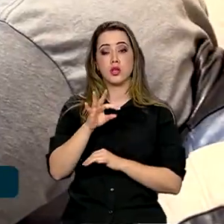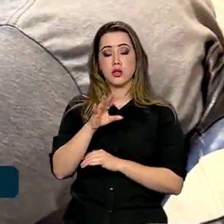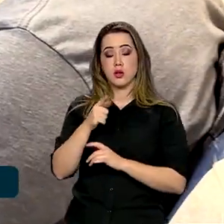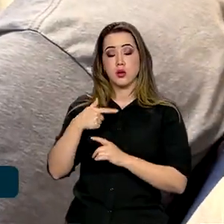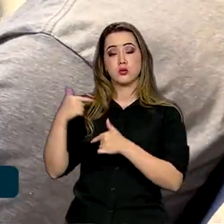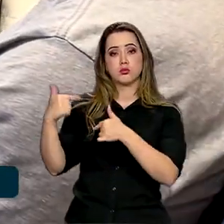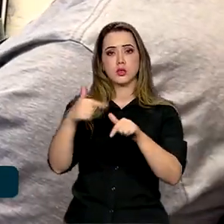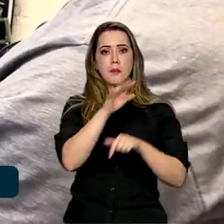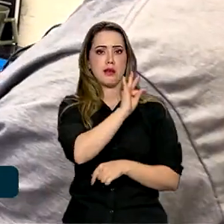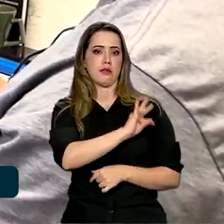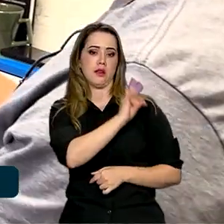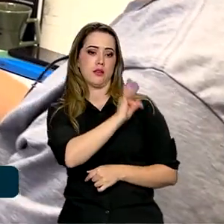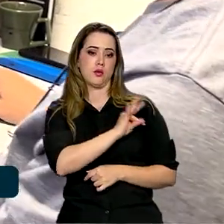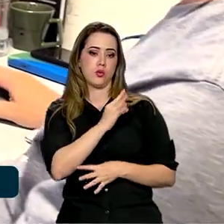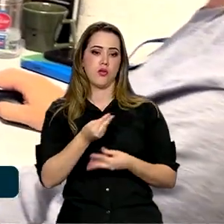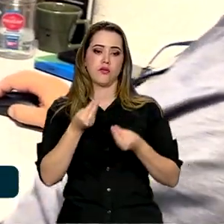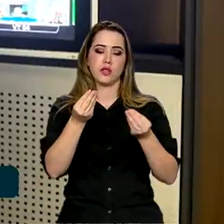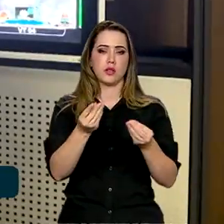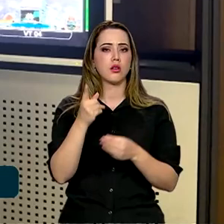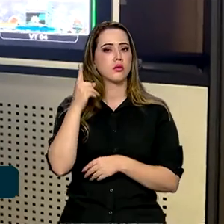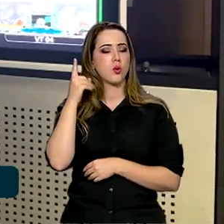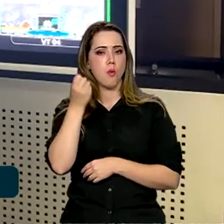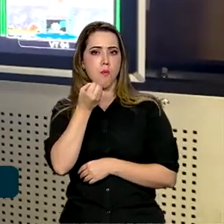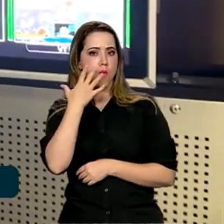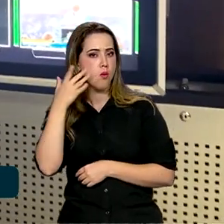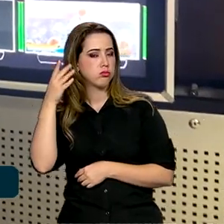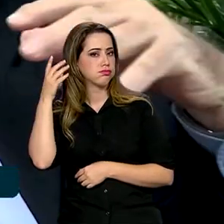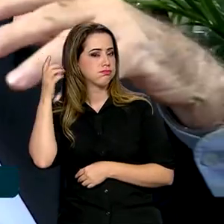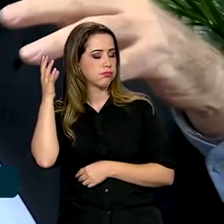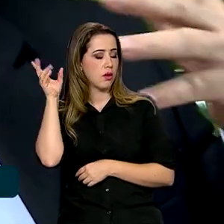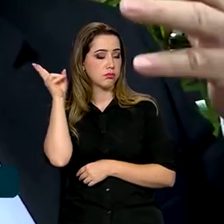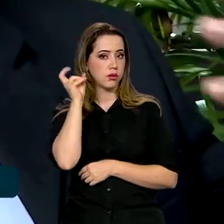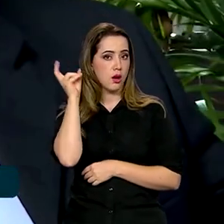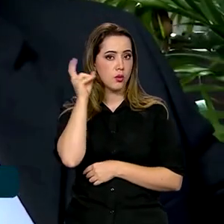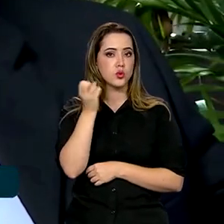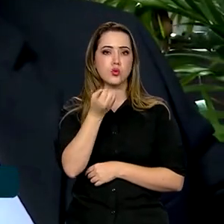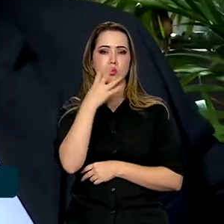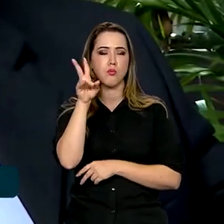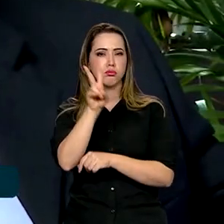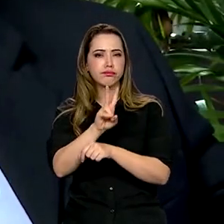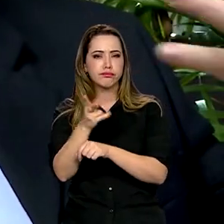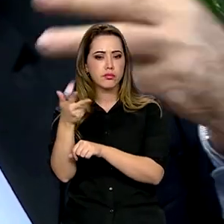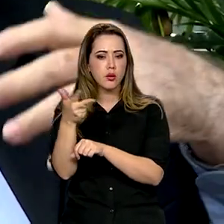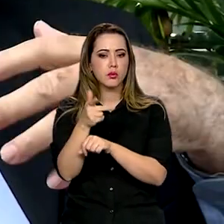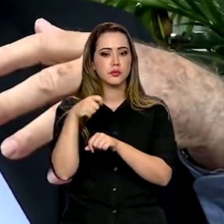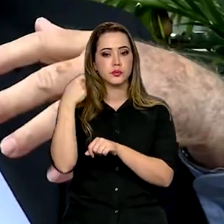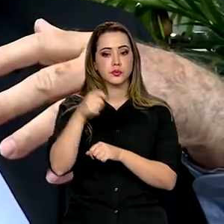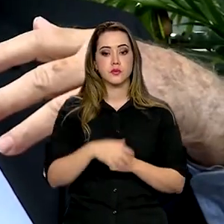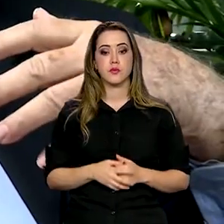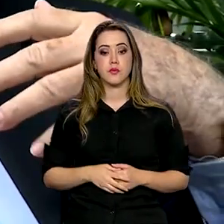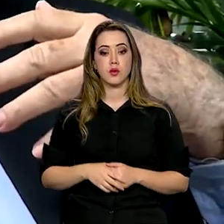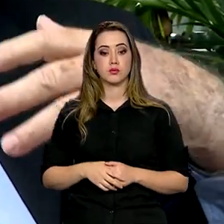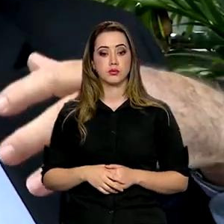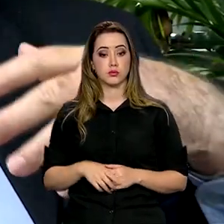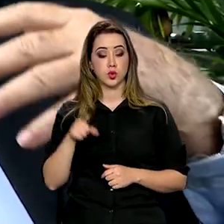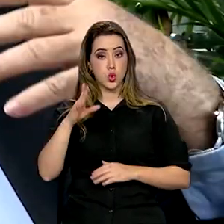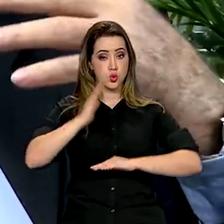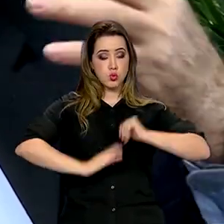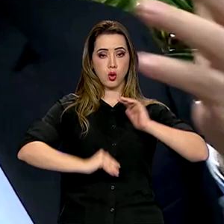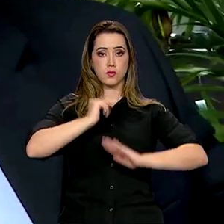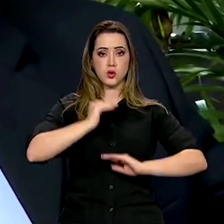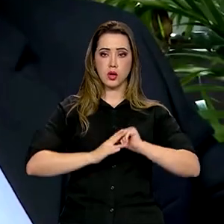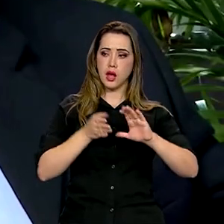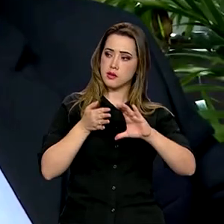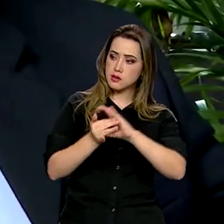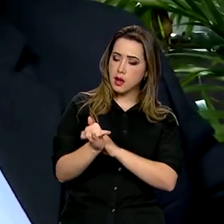garantindo a qualidade de áudio e vídeo aí na sua telinha. O nível de profissionalismo dos funcionários da EBC,